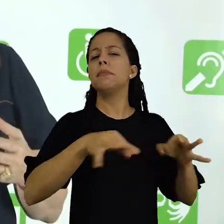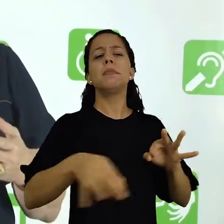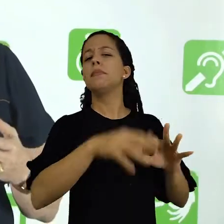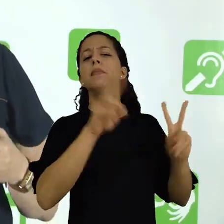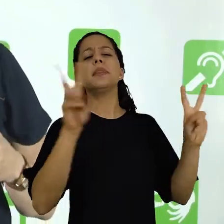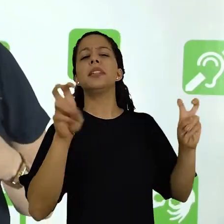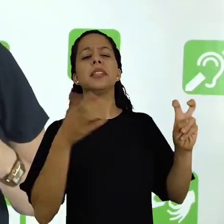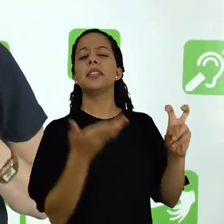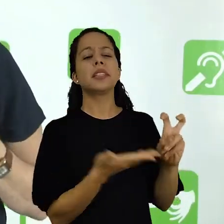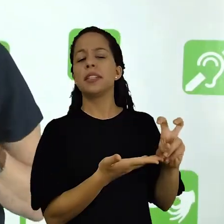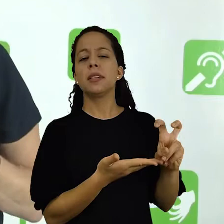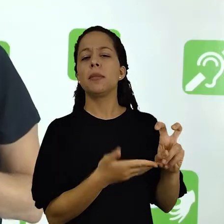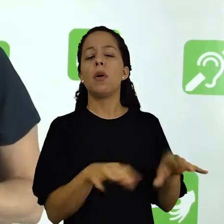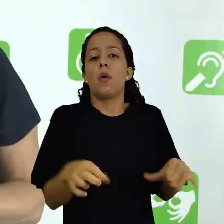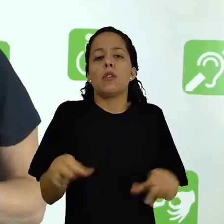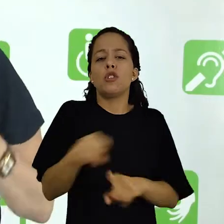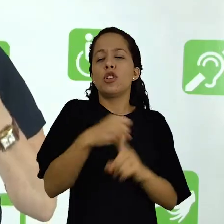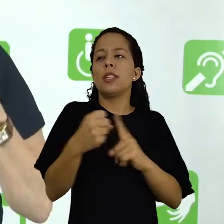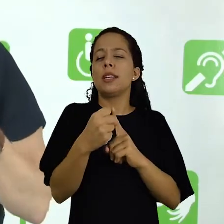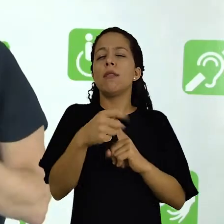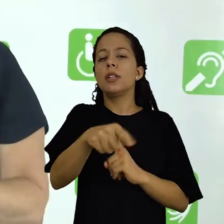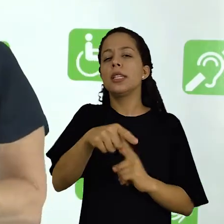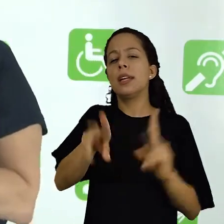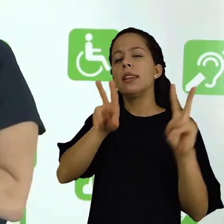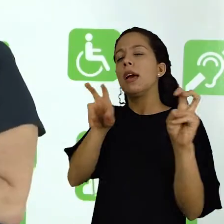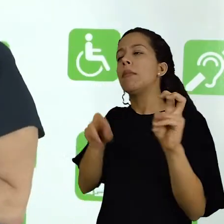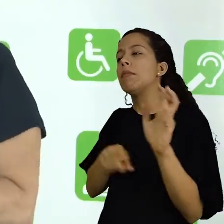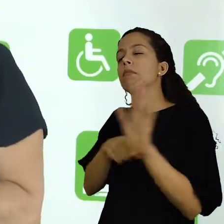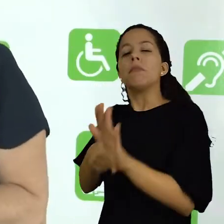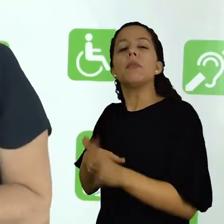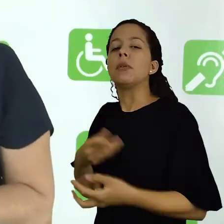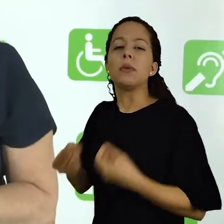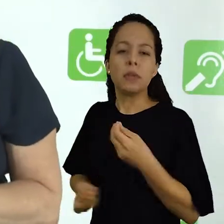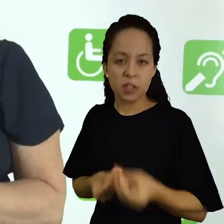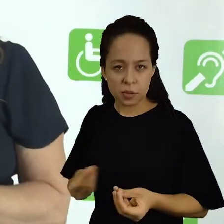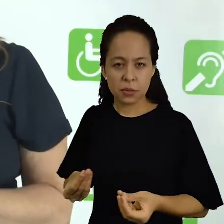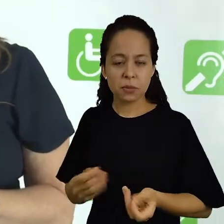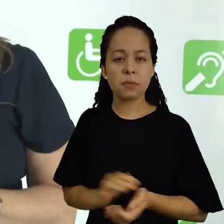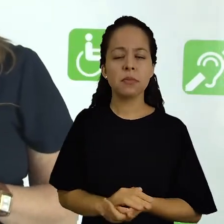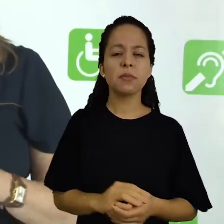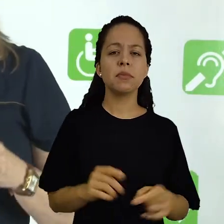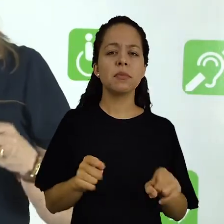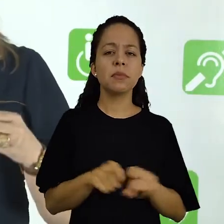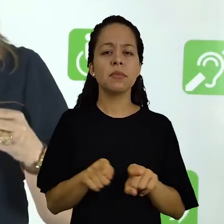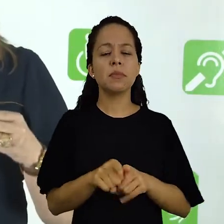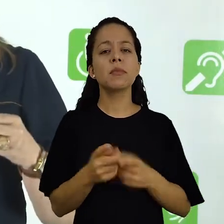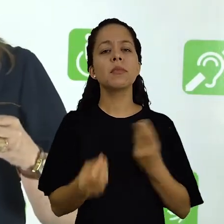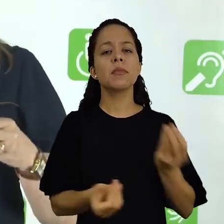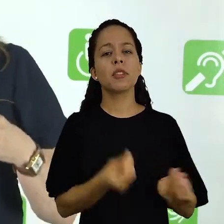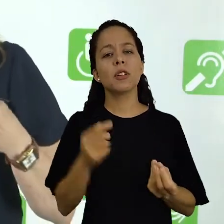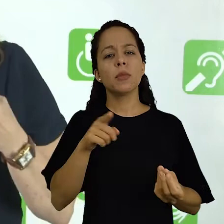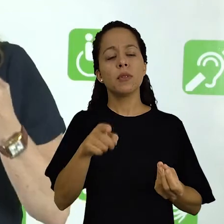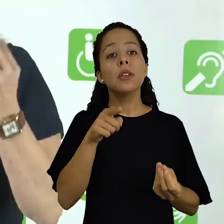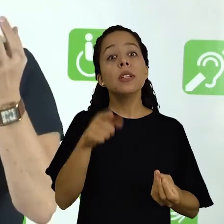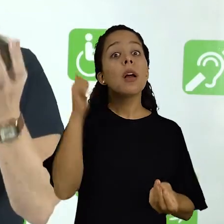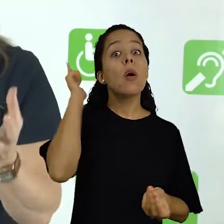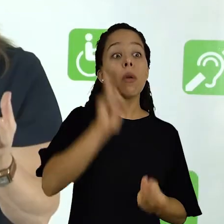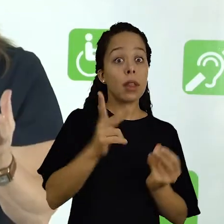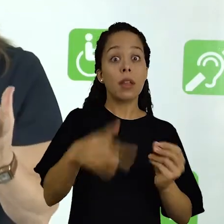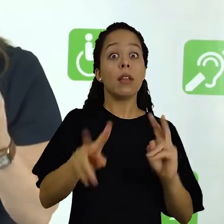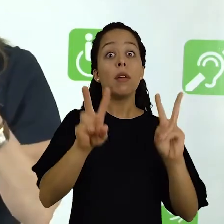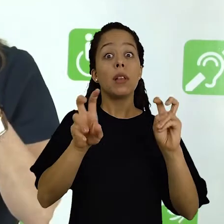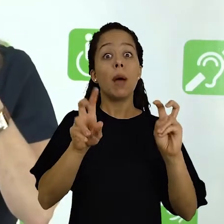Qual a sua motivação social ao escolher esse tema? E também, quais as